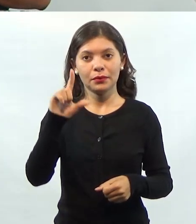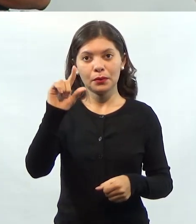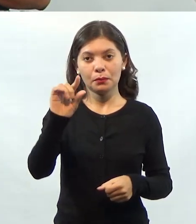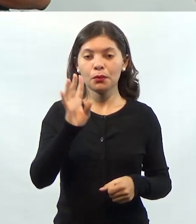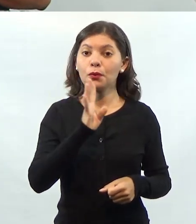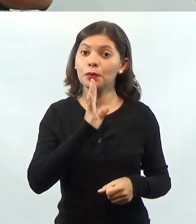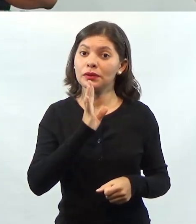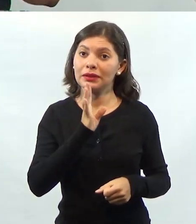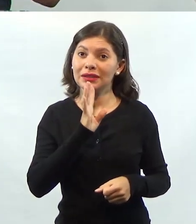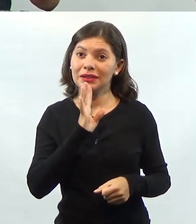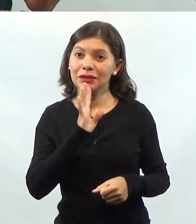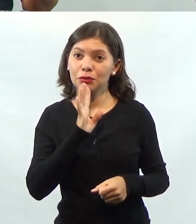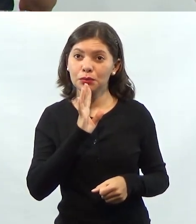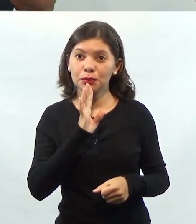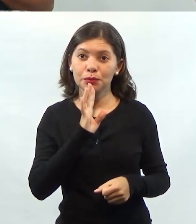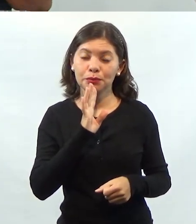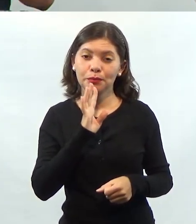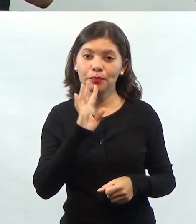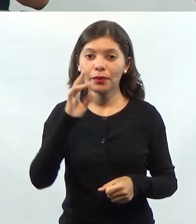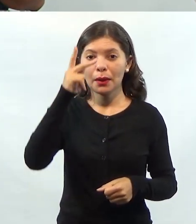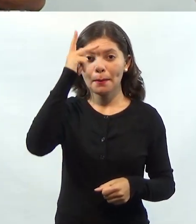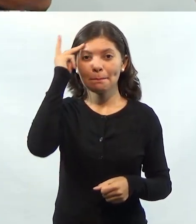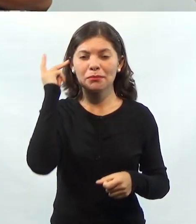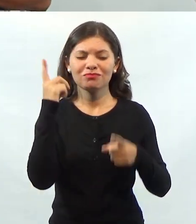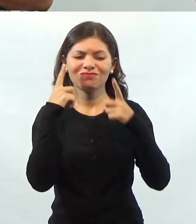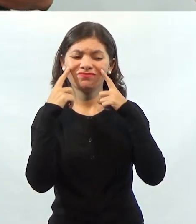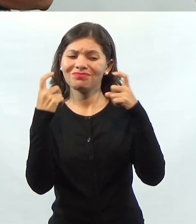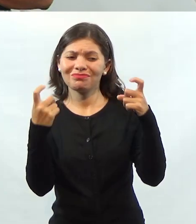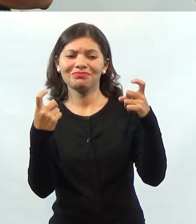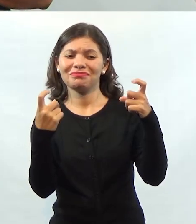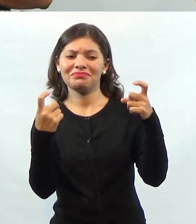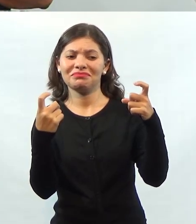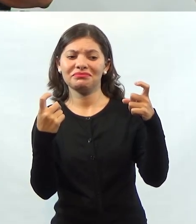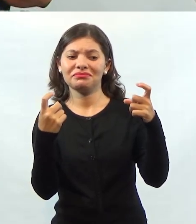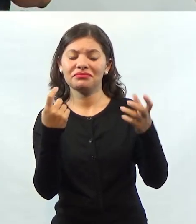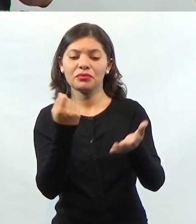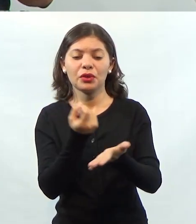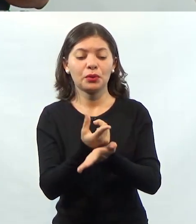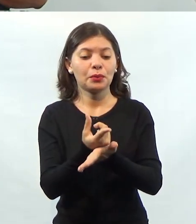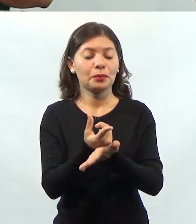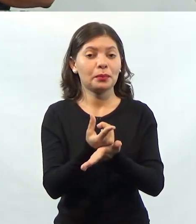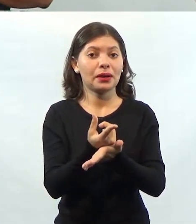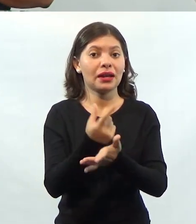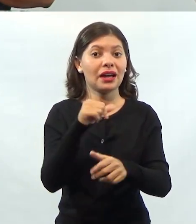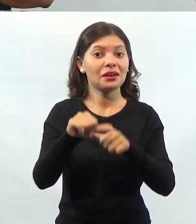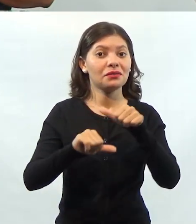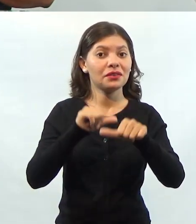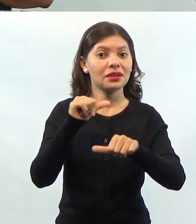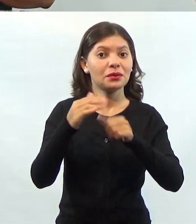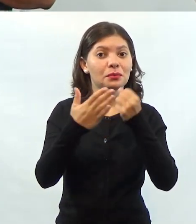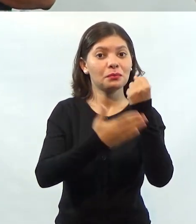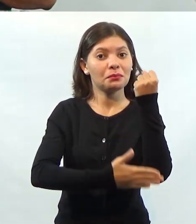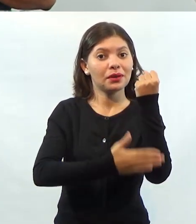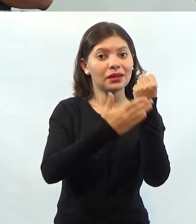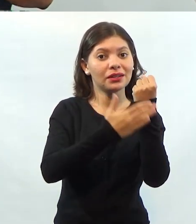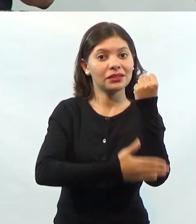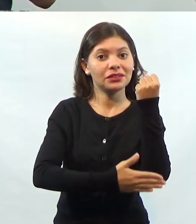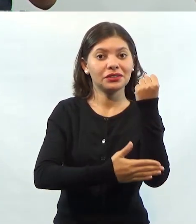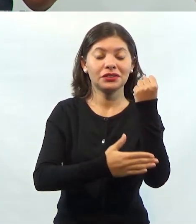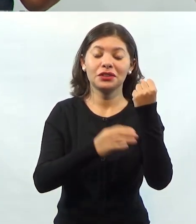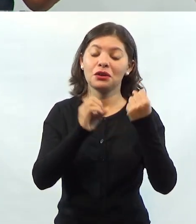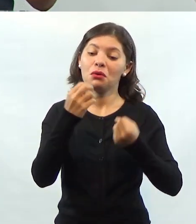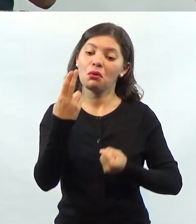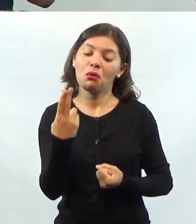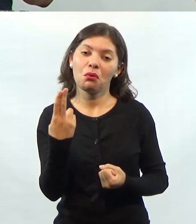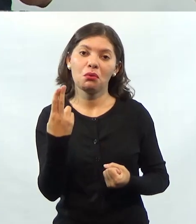pouco conhecido do mercado, se tornou conhecido, mas as pessoas não se interessaram em consumir ele, e ele virou um produto abacaxi, pode ter